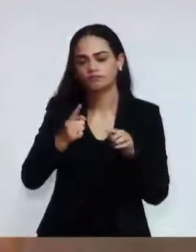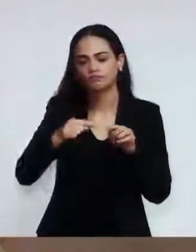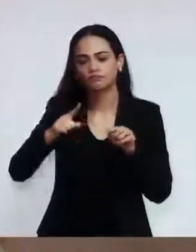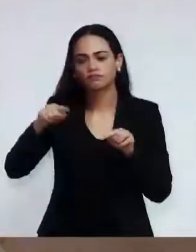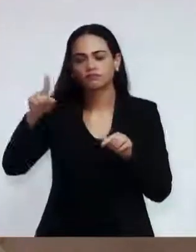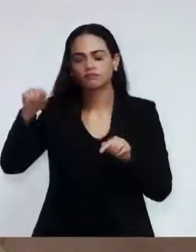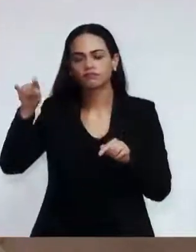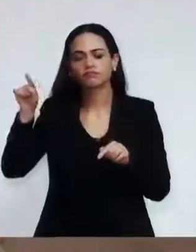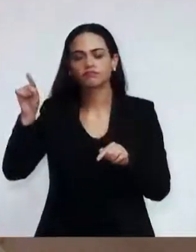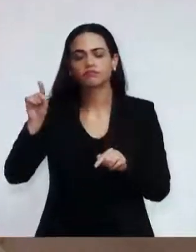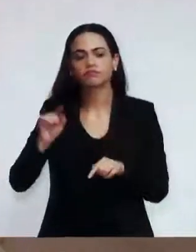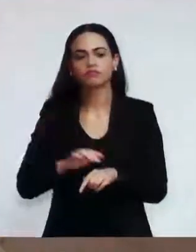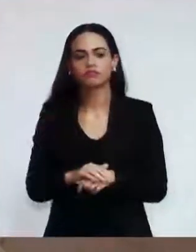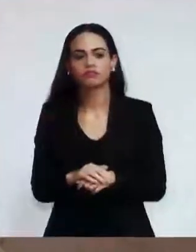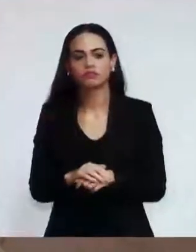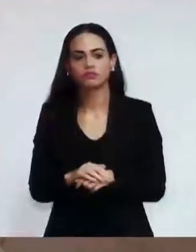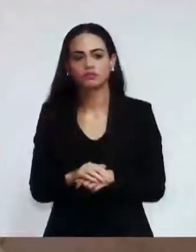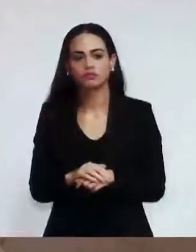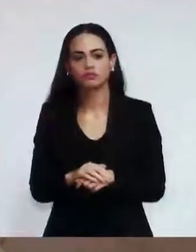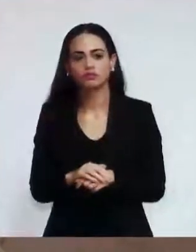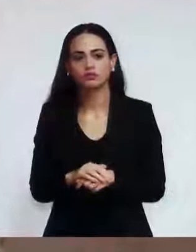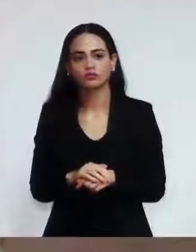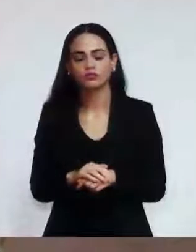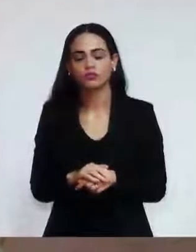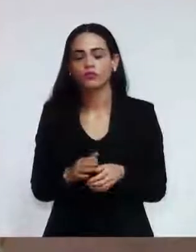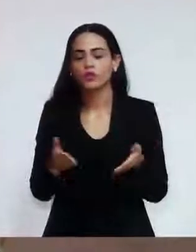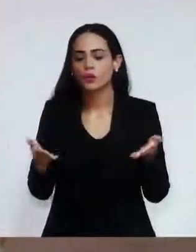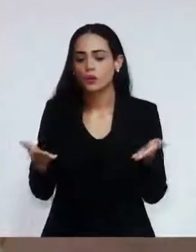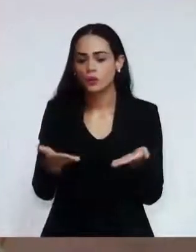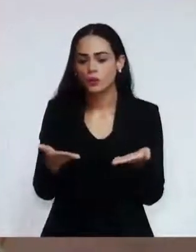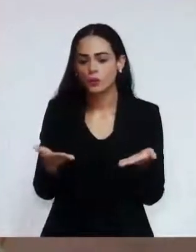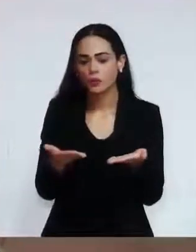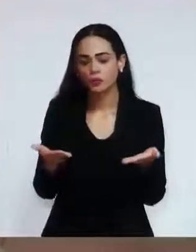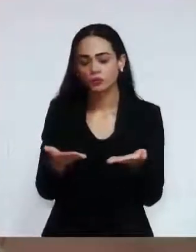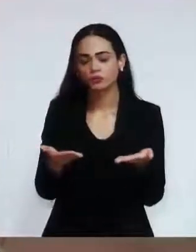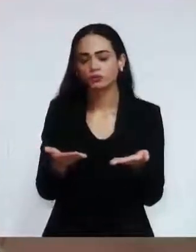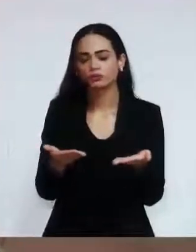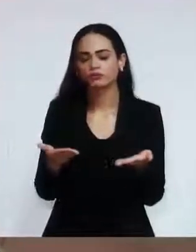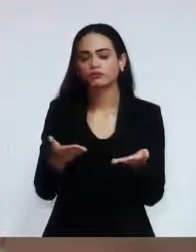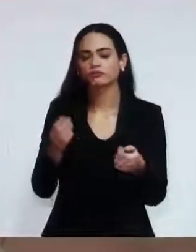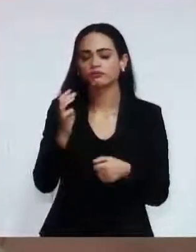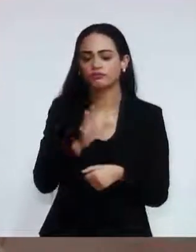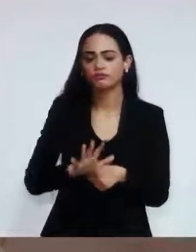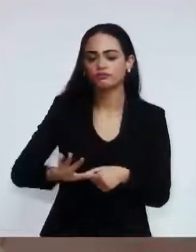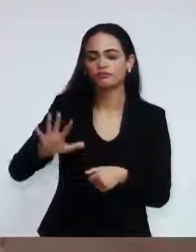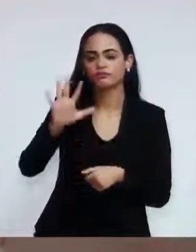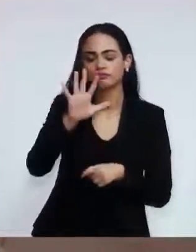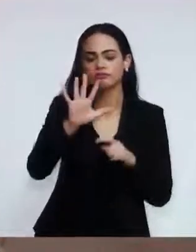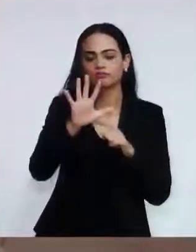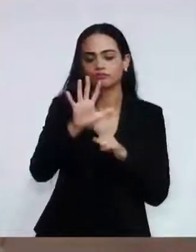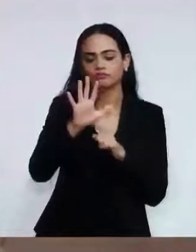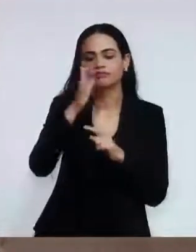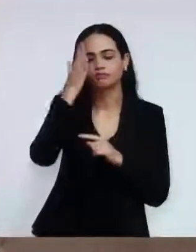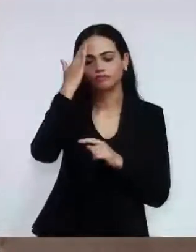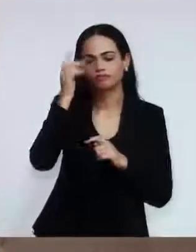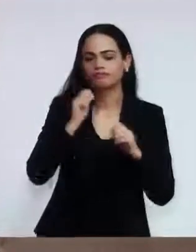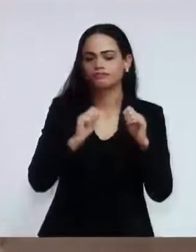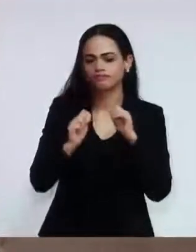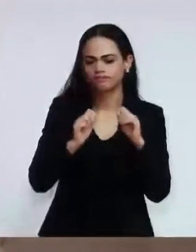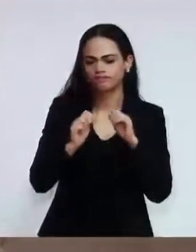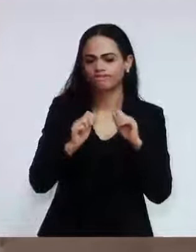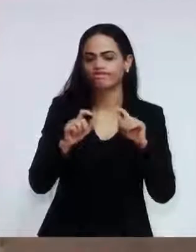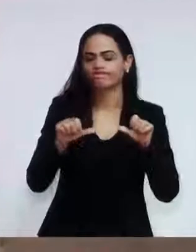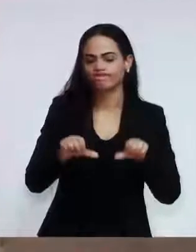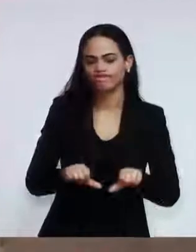menor do que a realidade que nós vivemos no nosso país hoje. Então, por gentileza, Edson, secretário de Governo está